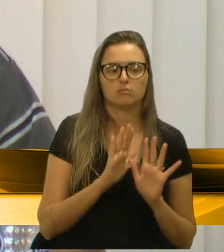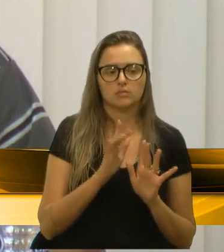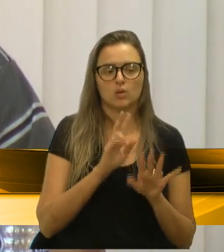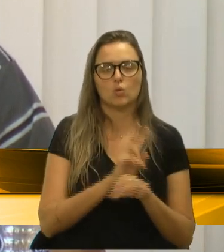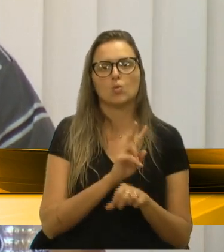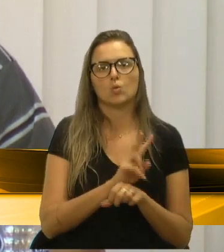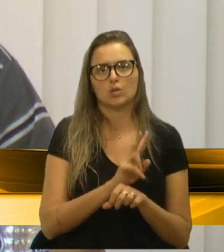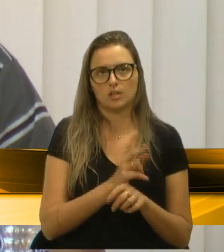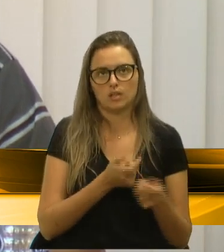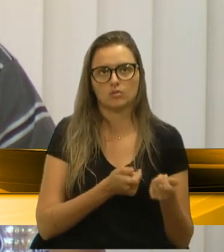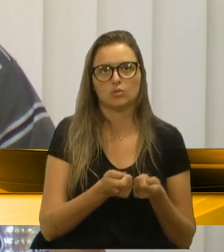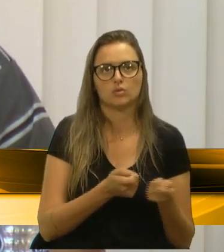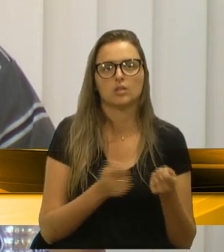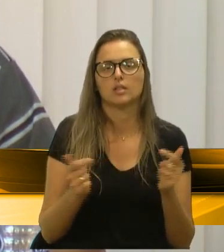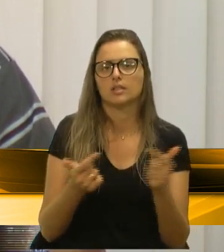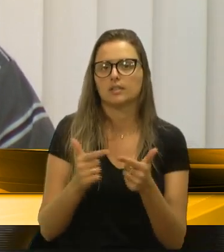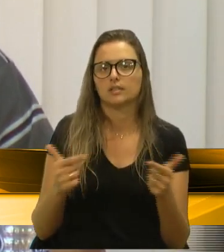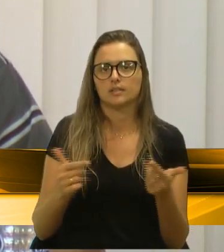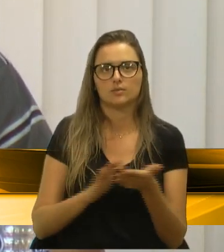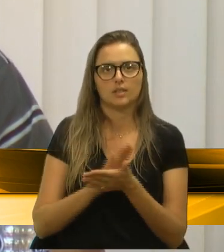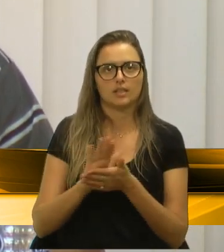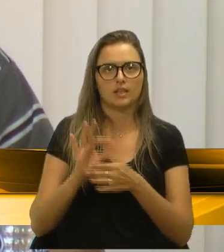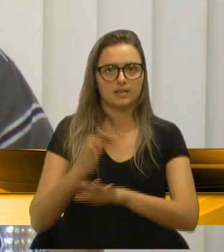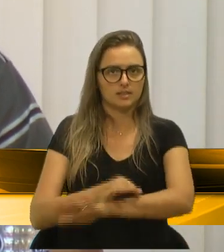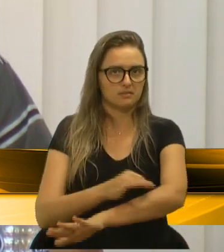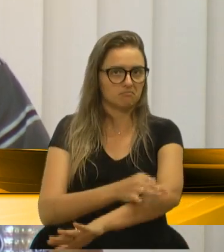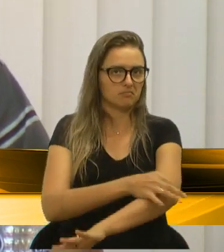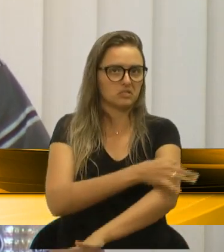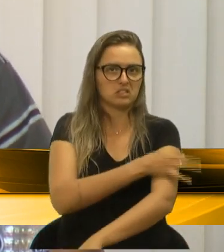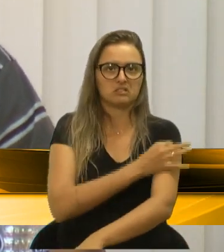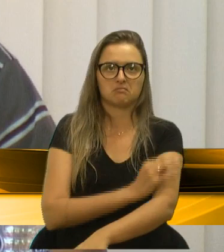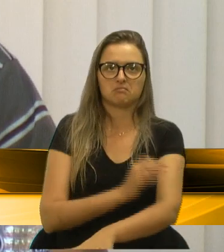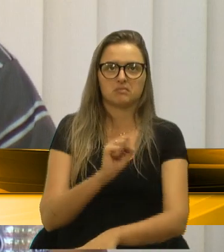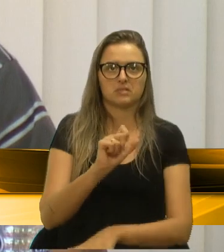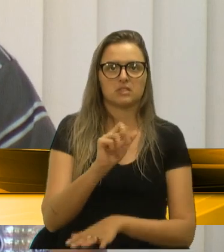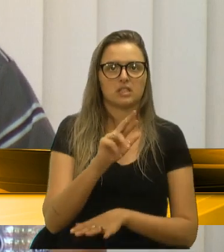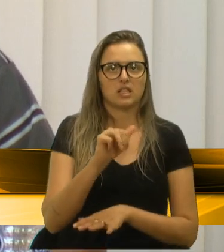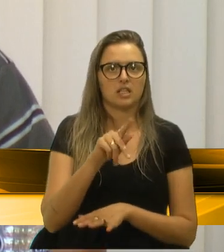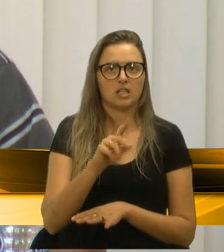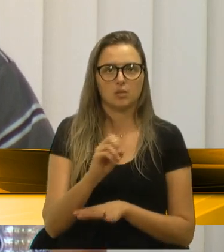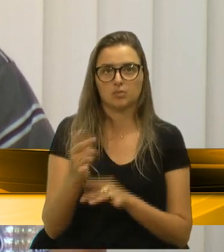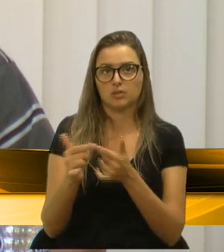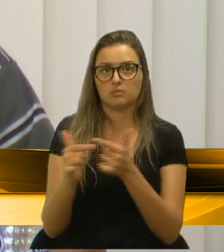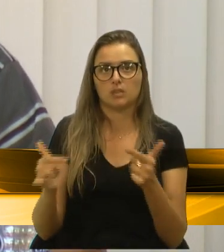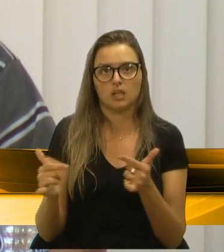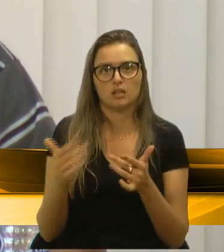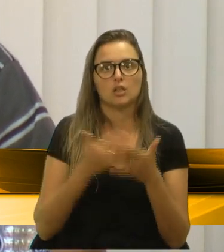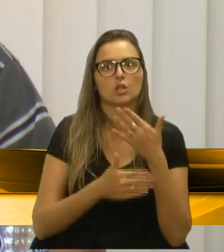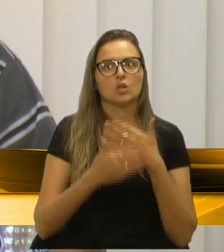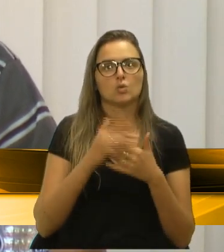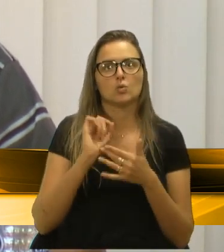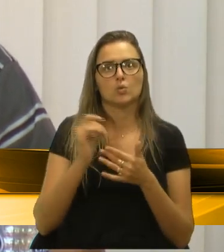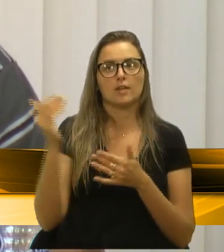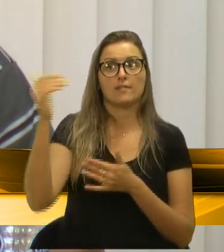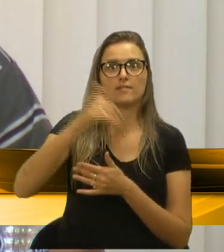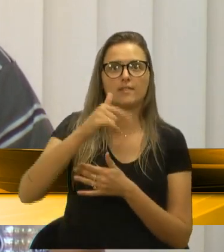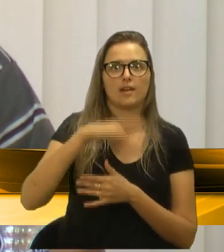Nós não temos nenhum caso de sarampo, por exemplo, da cidade. Todos que tiveram, vieram de fora.